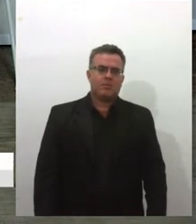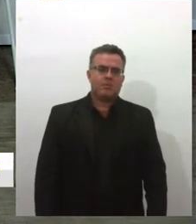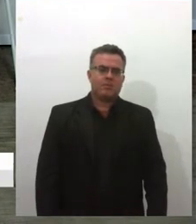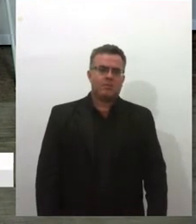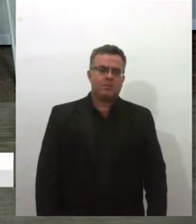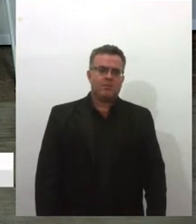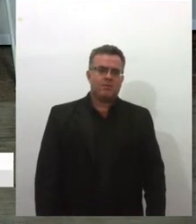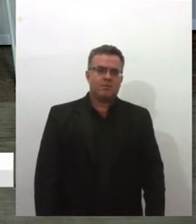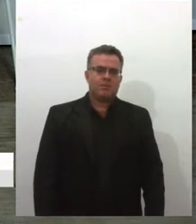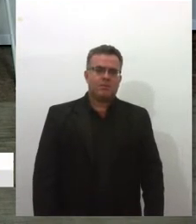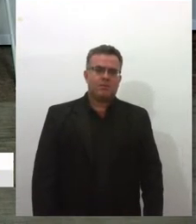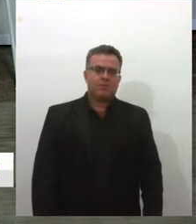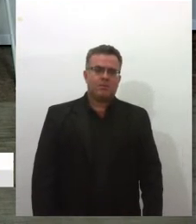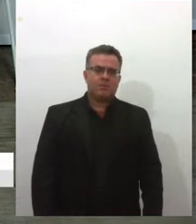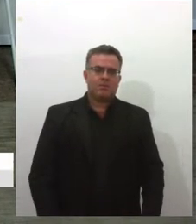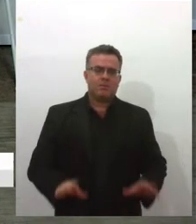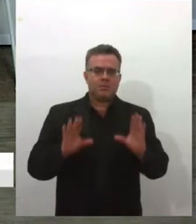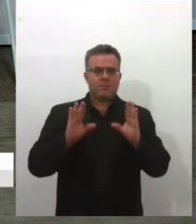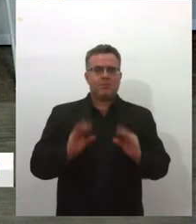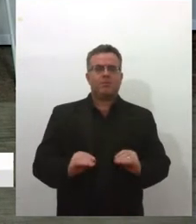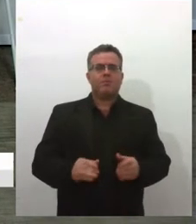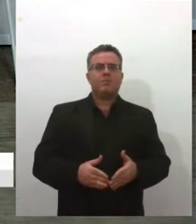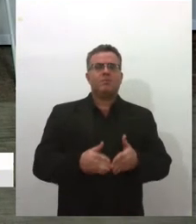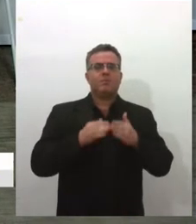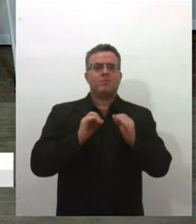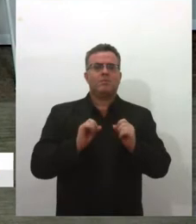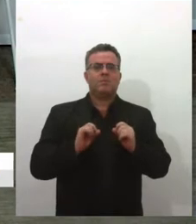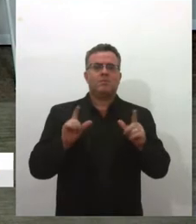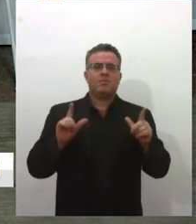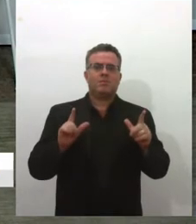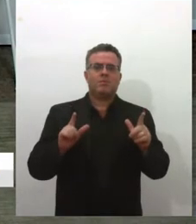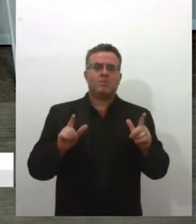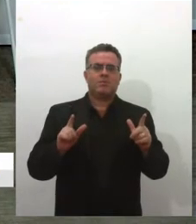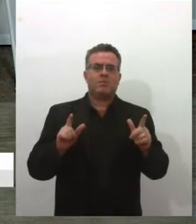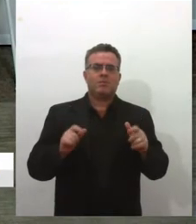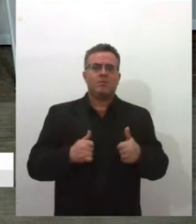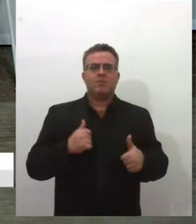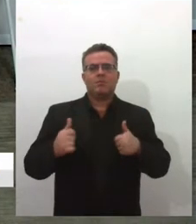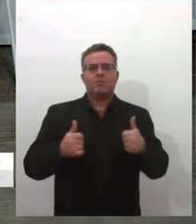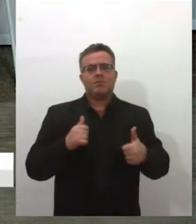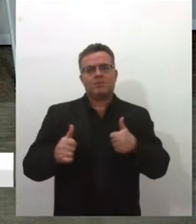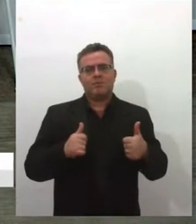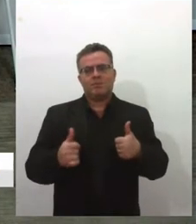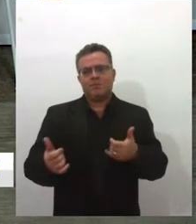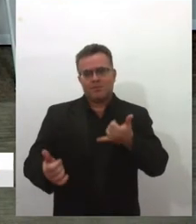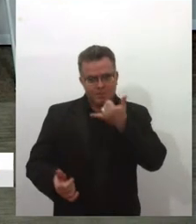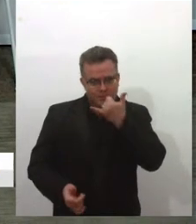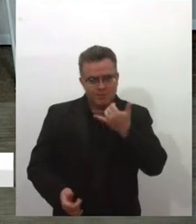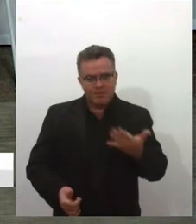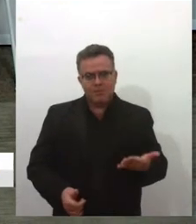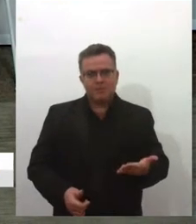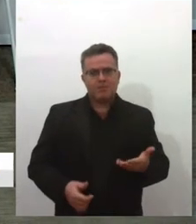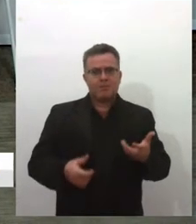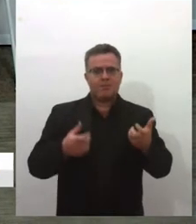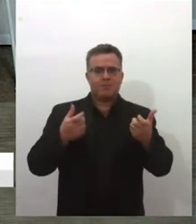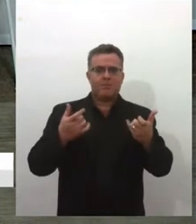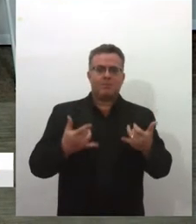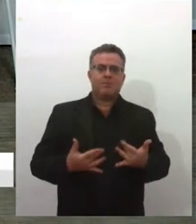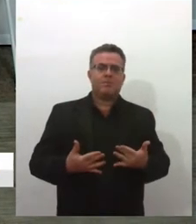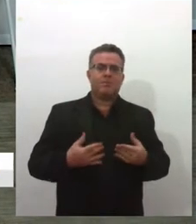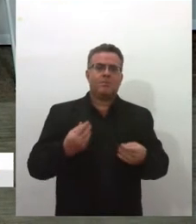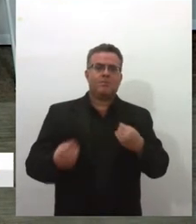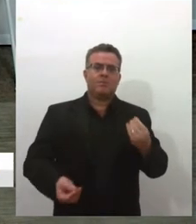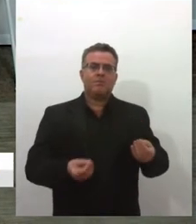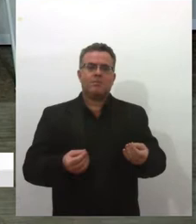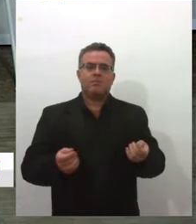Seu áudio está fechado, deixa eu ver. Ah, tá. Oi, desculpa. Me corrija aí que eu acho que eu falei errado aqui, né?